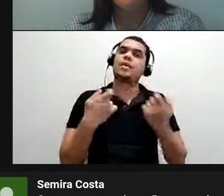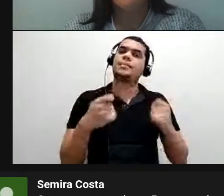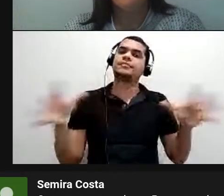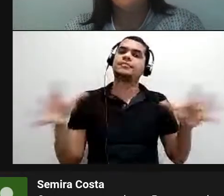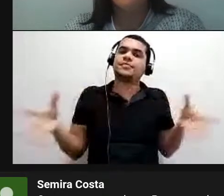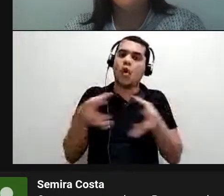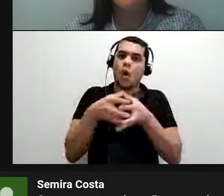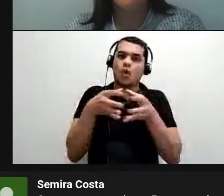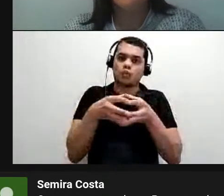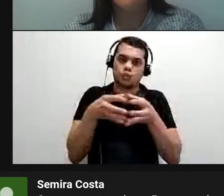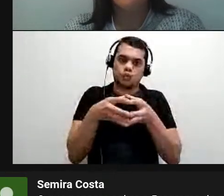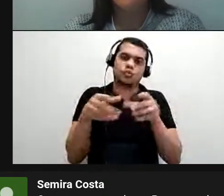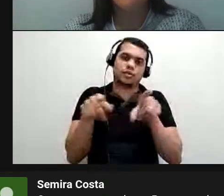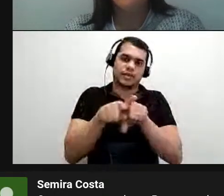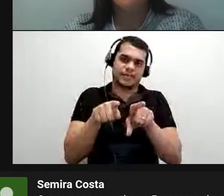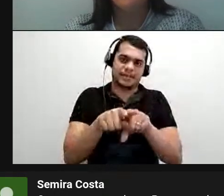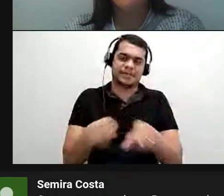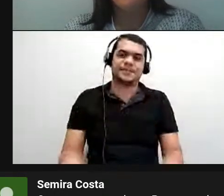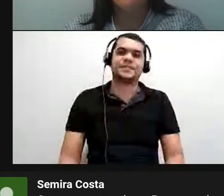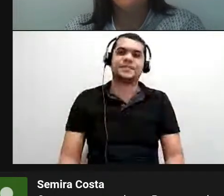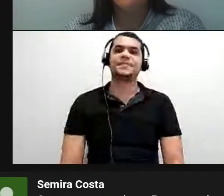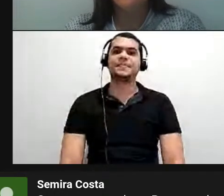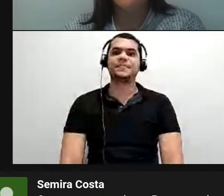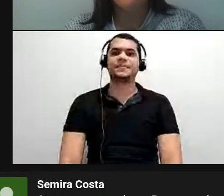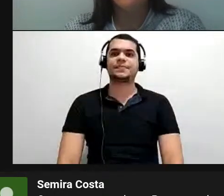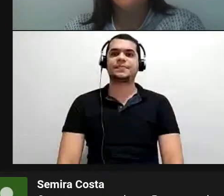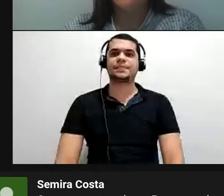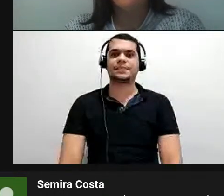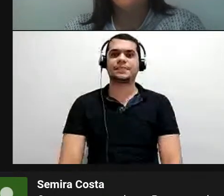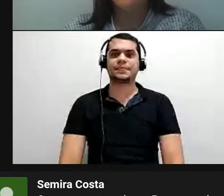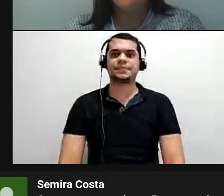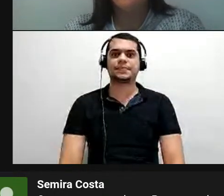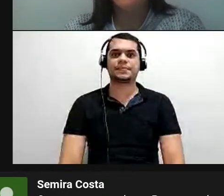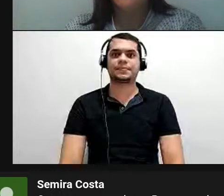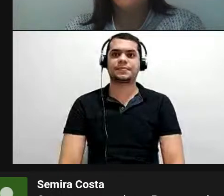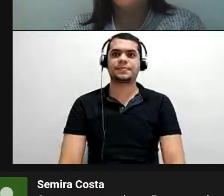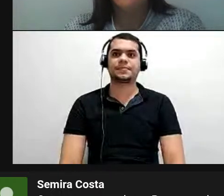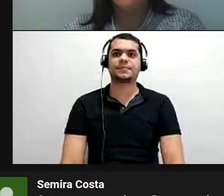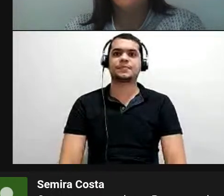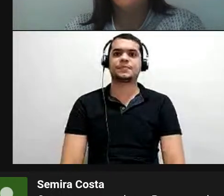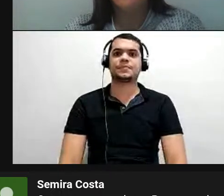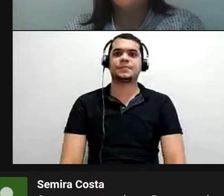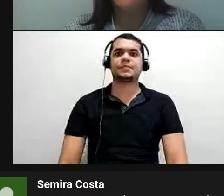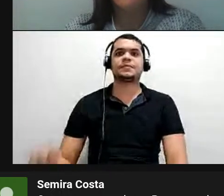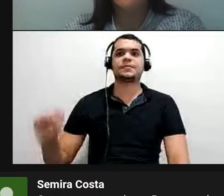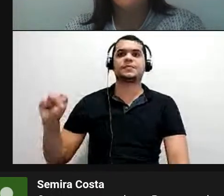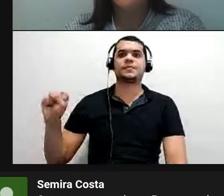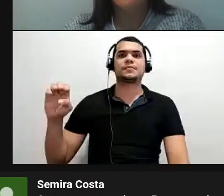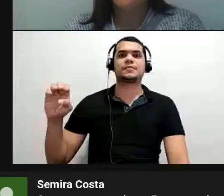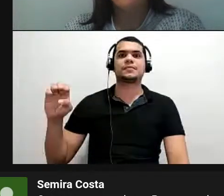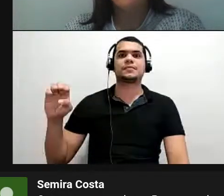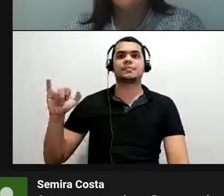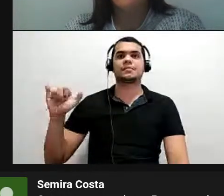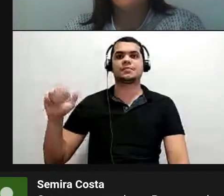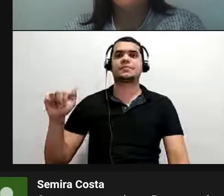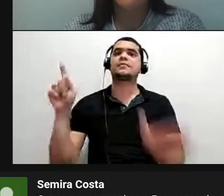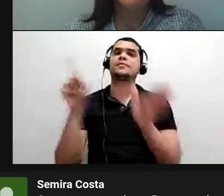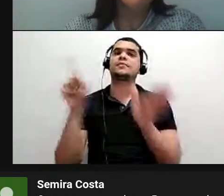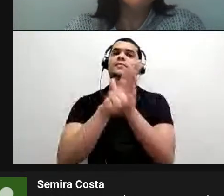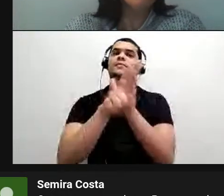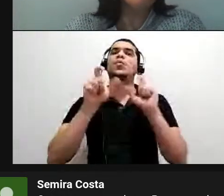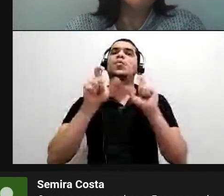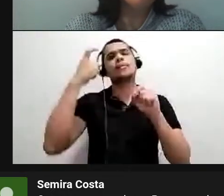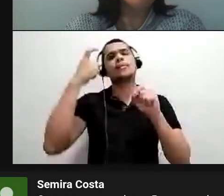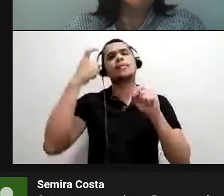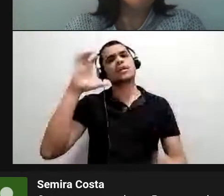A Semira também pergunta o que pensam sobre o programa de cotas na graduação e na pós. Eu